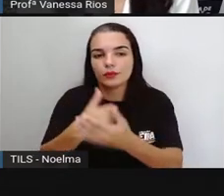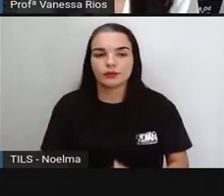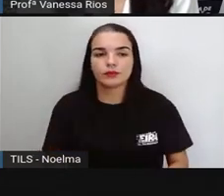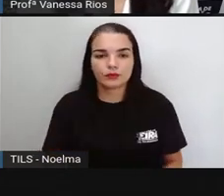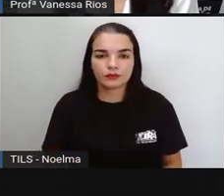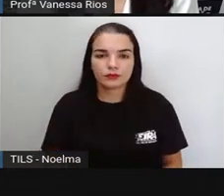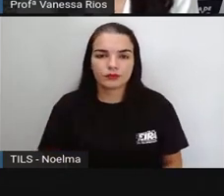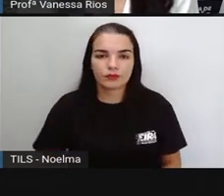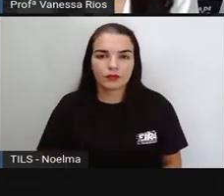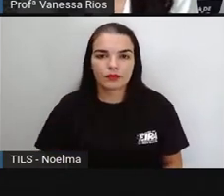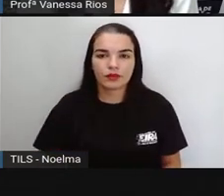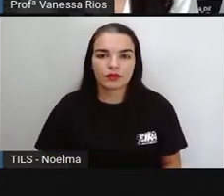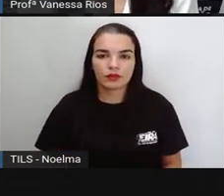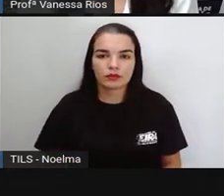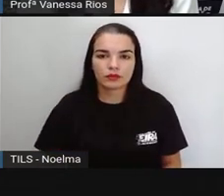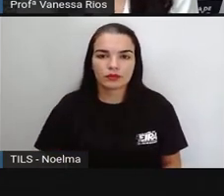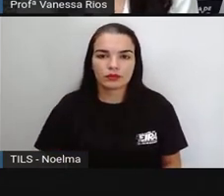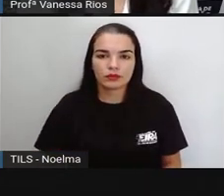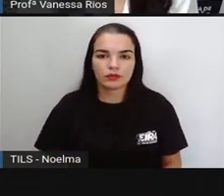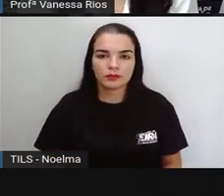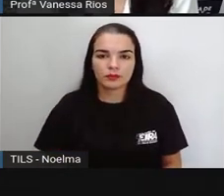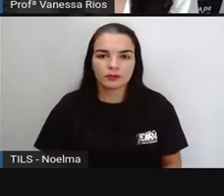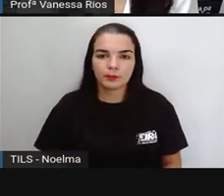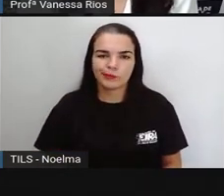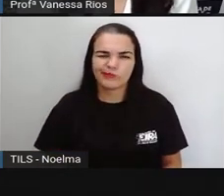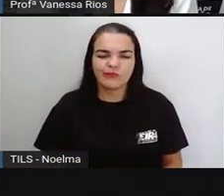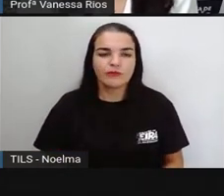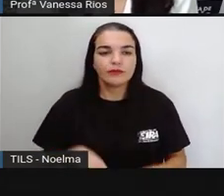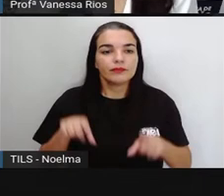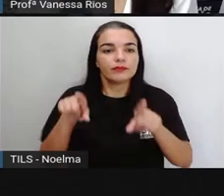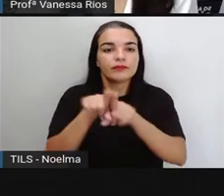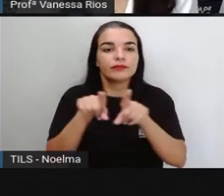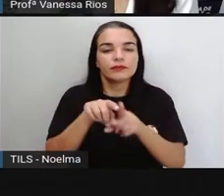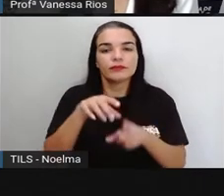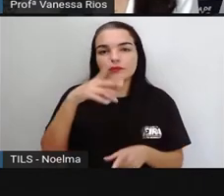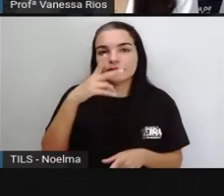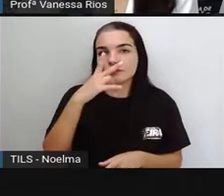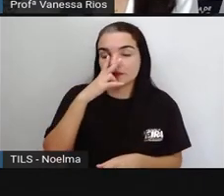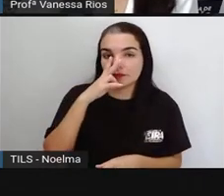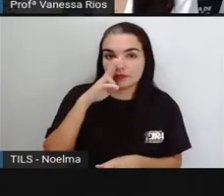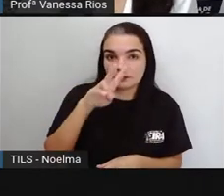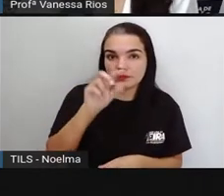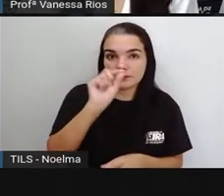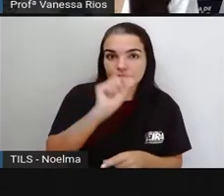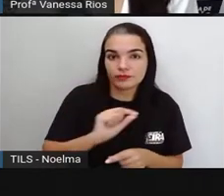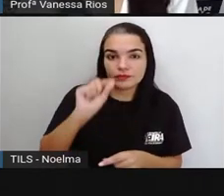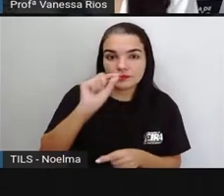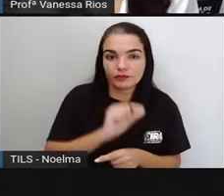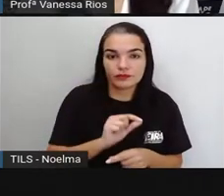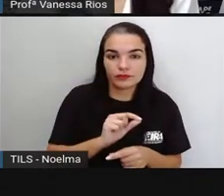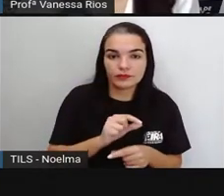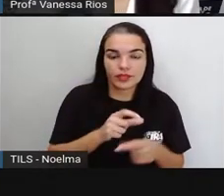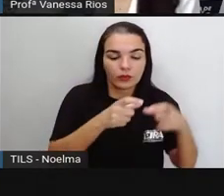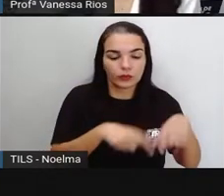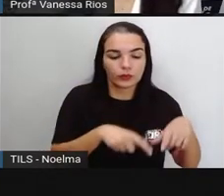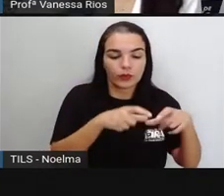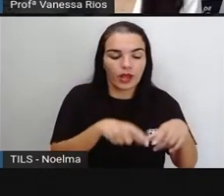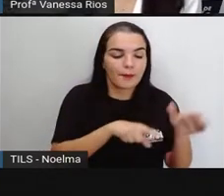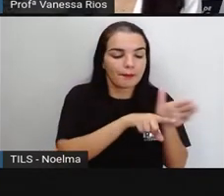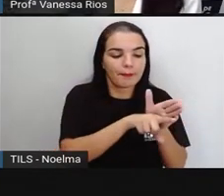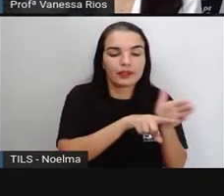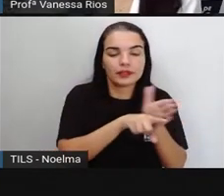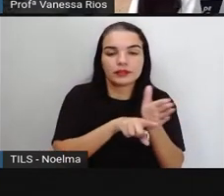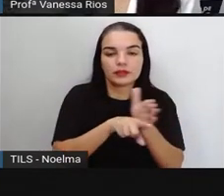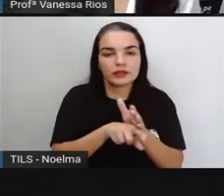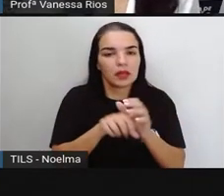Aqui também apareceu a fonte, não é? Neste caso aqui, é uma notícia que foi publicada num site. Mas aí pode ser uma